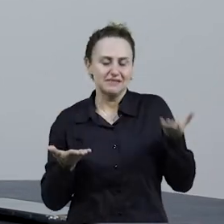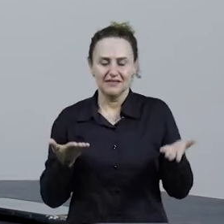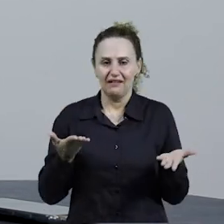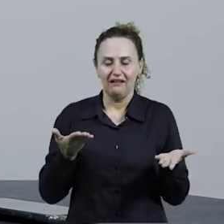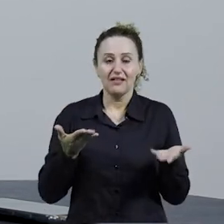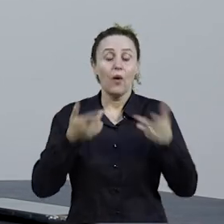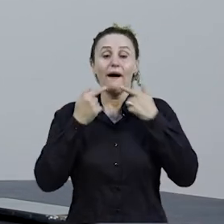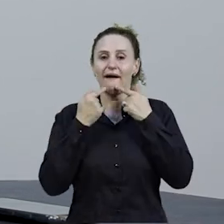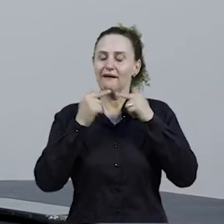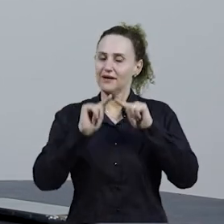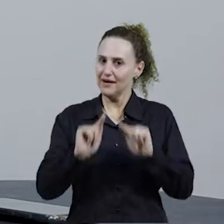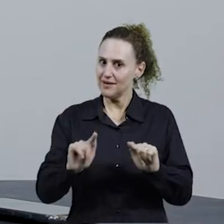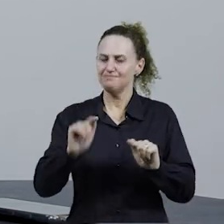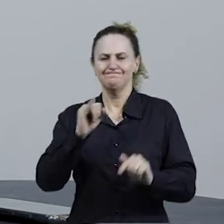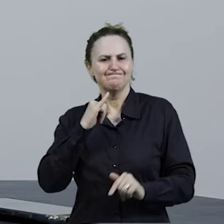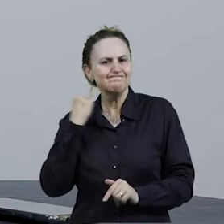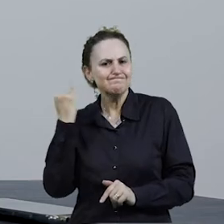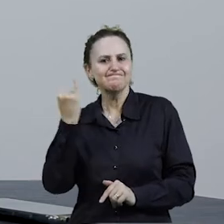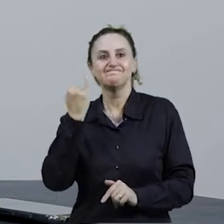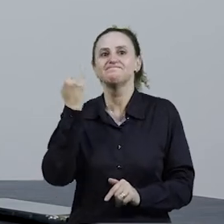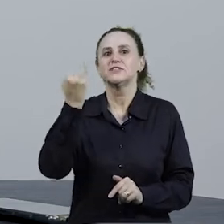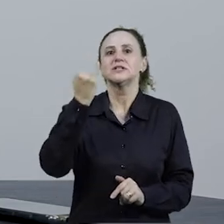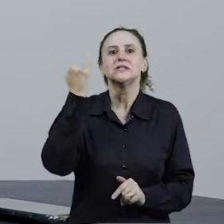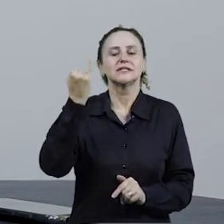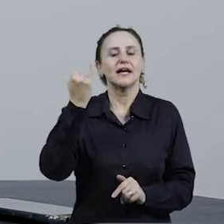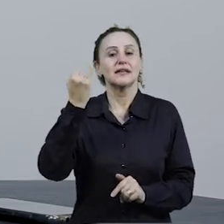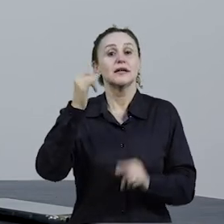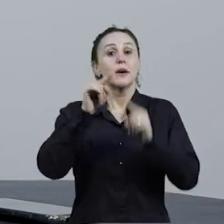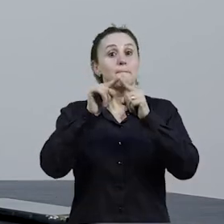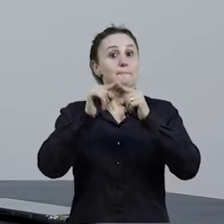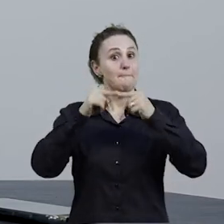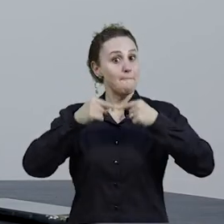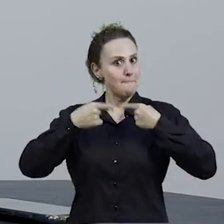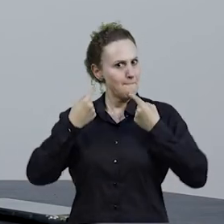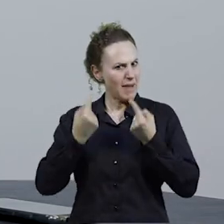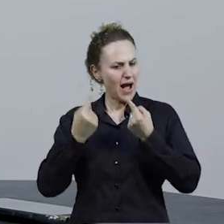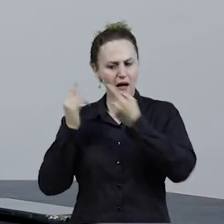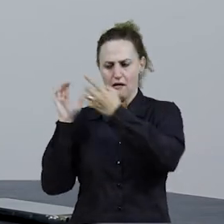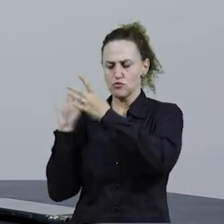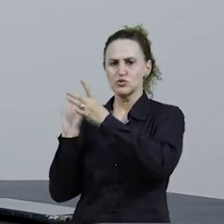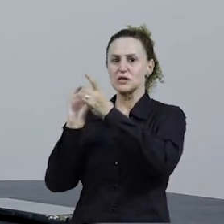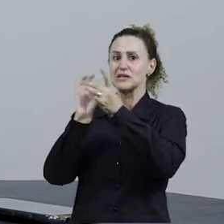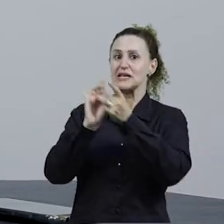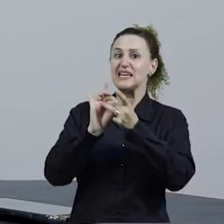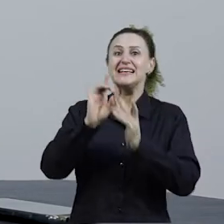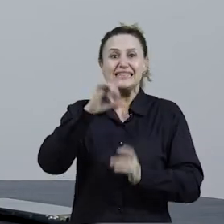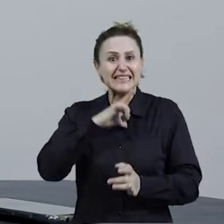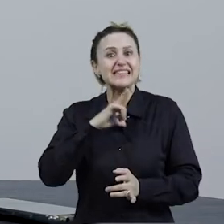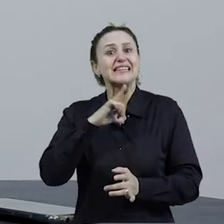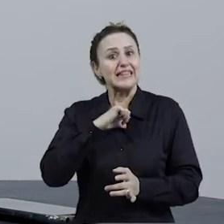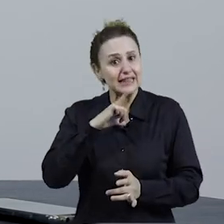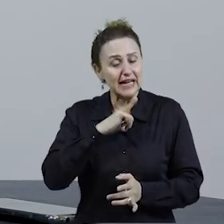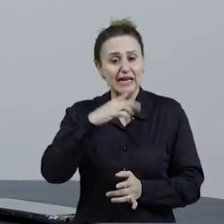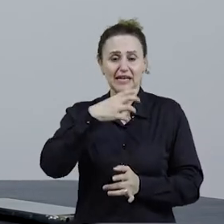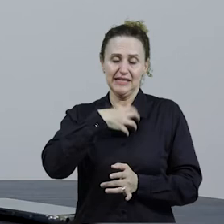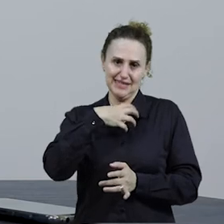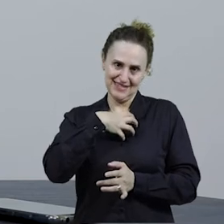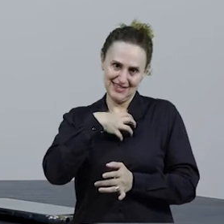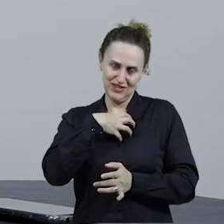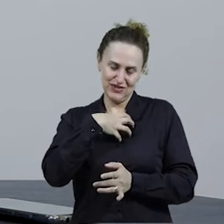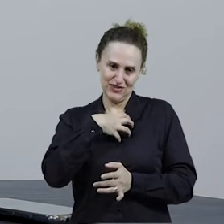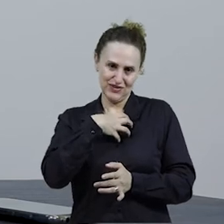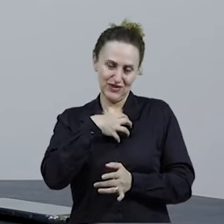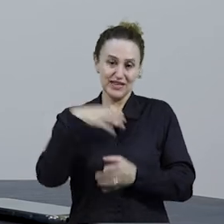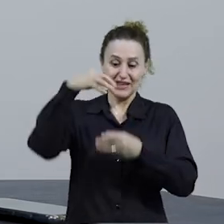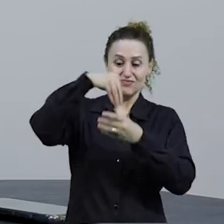Então, a gramática é extremamente relevante, importante, mas uma gramática contextualizada, que faça sentido para os alunos, né? Inserida